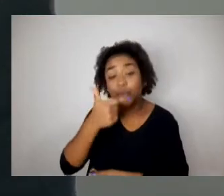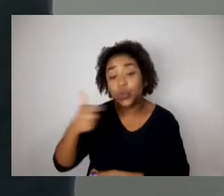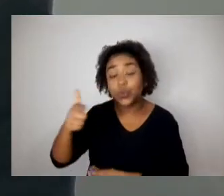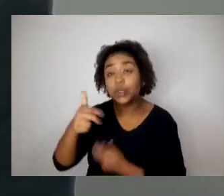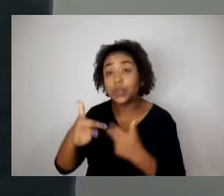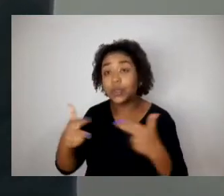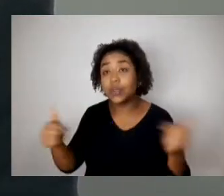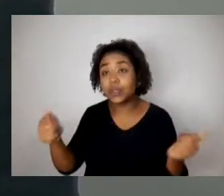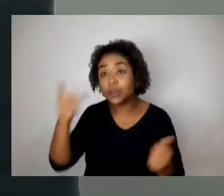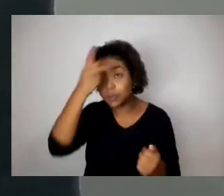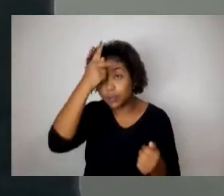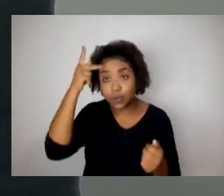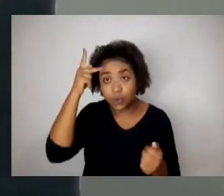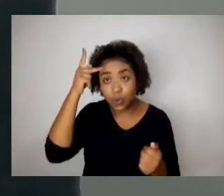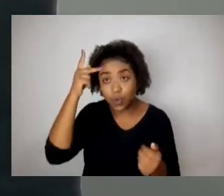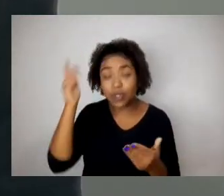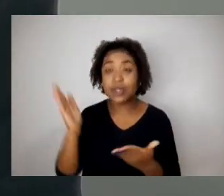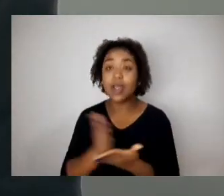muito